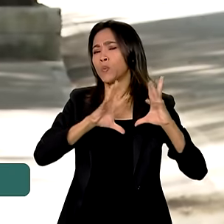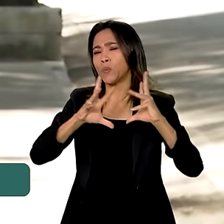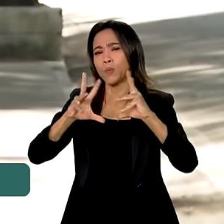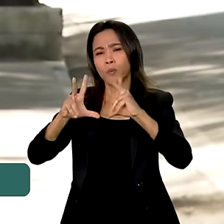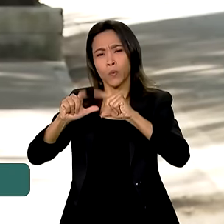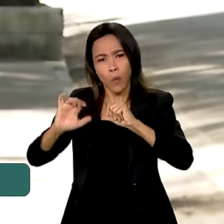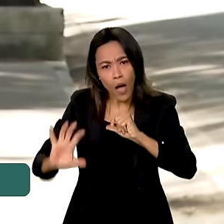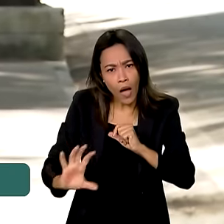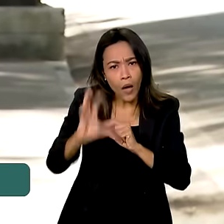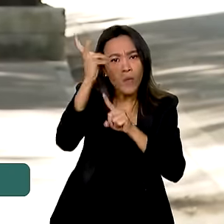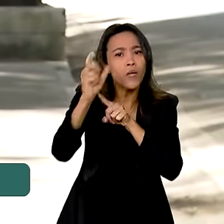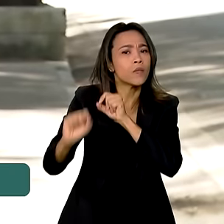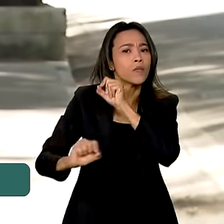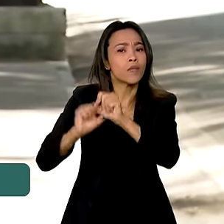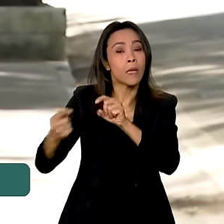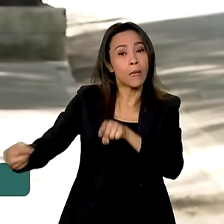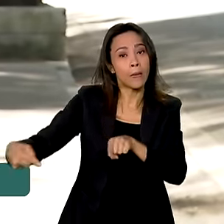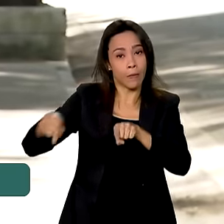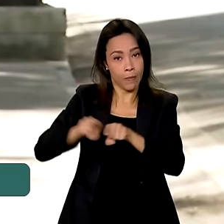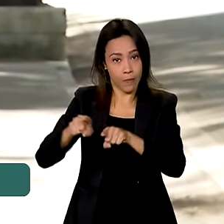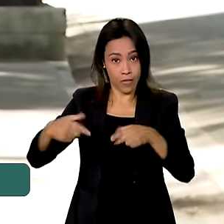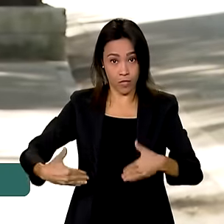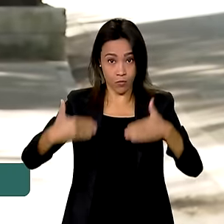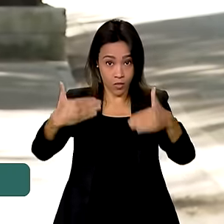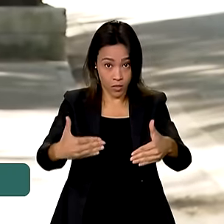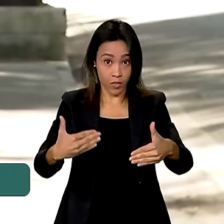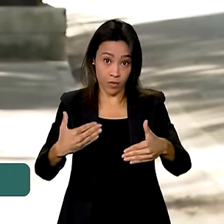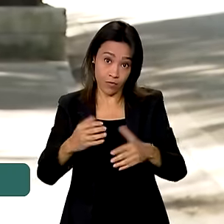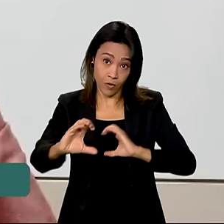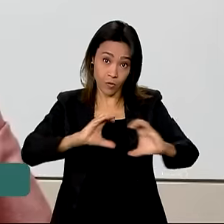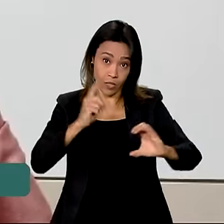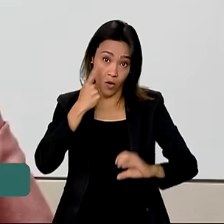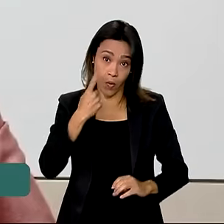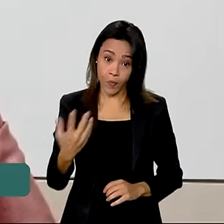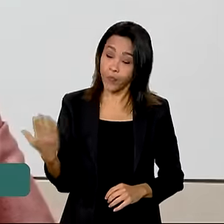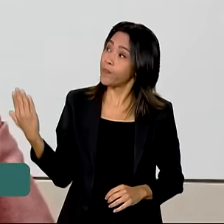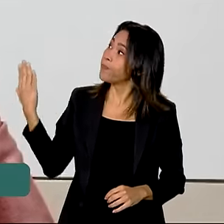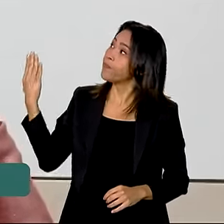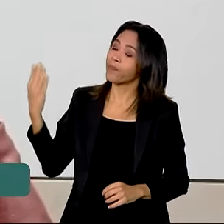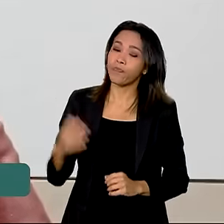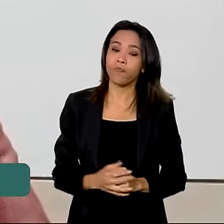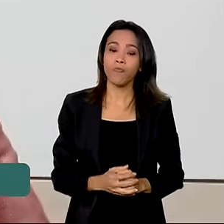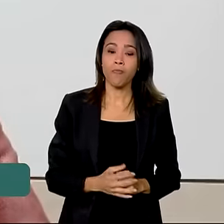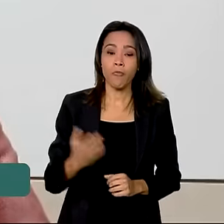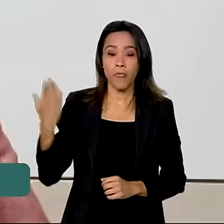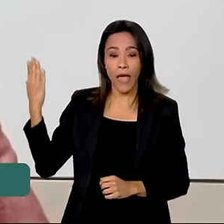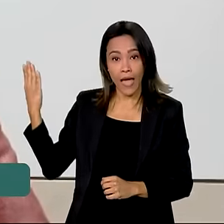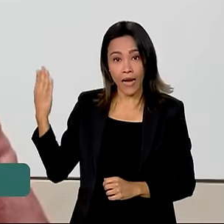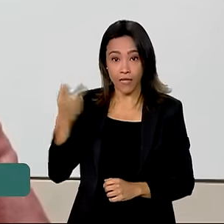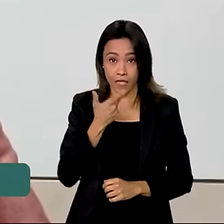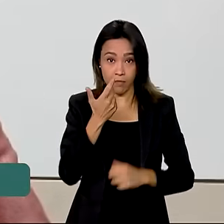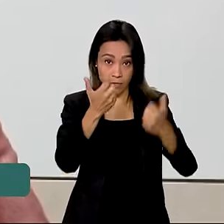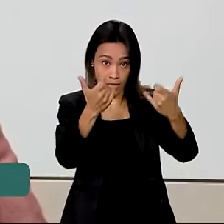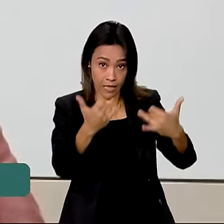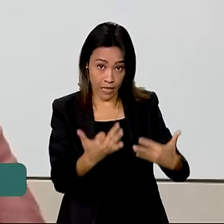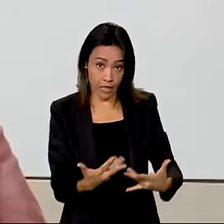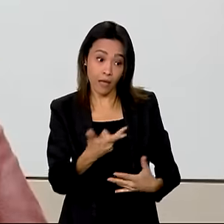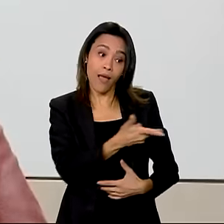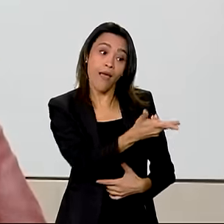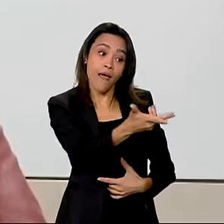parceria com o Ministério das Comunicações. Vamos ver. Essas instituições parceiras vão